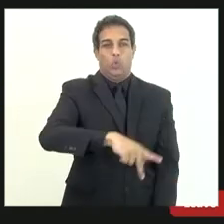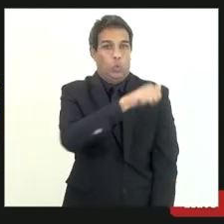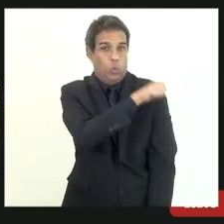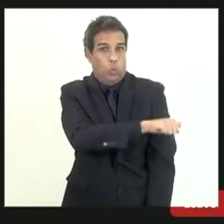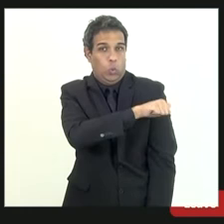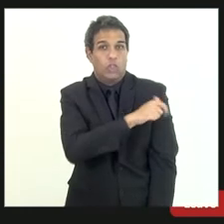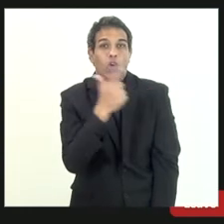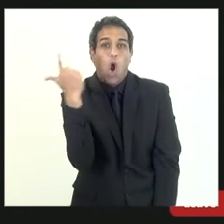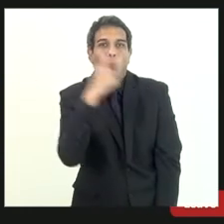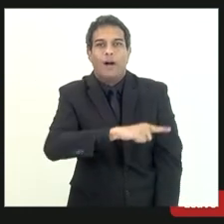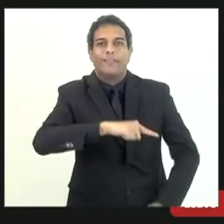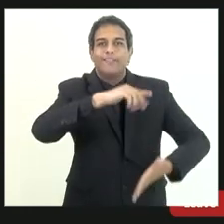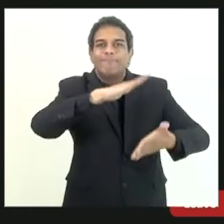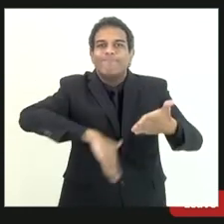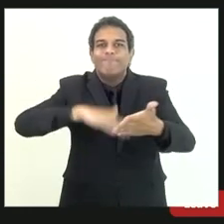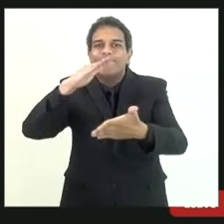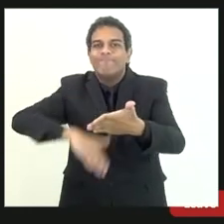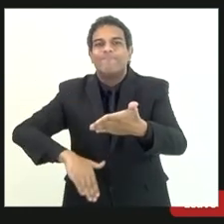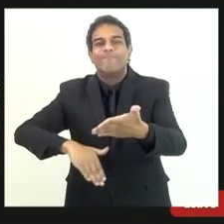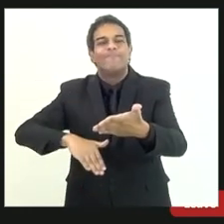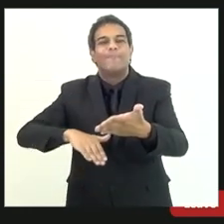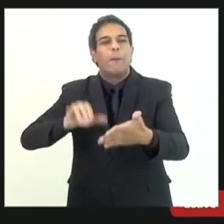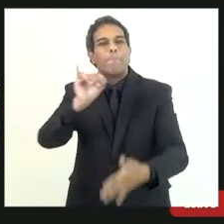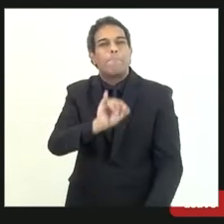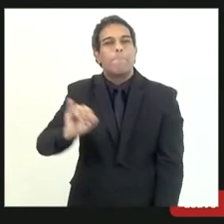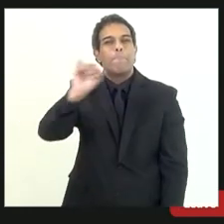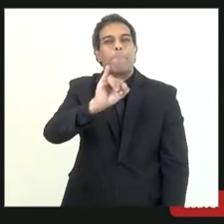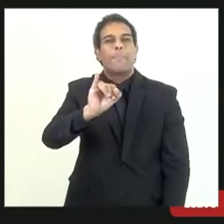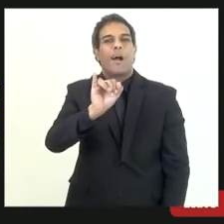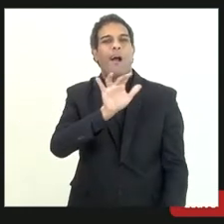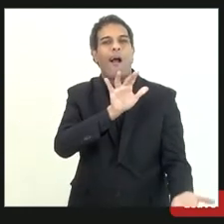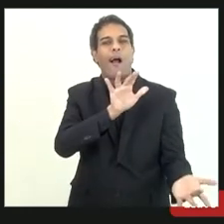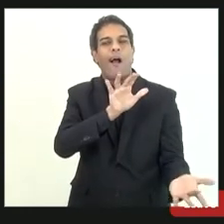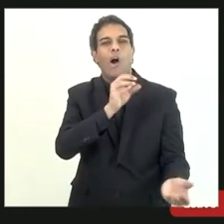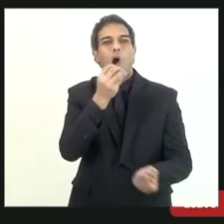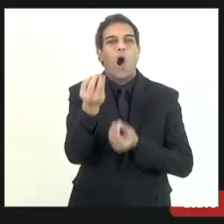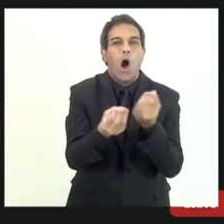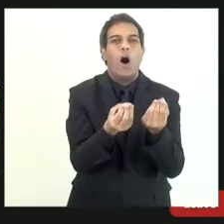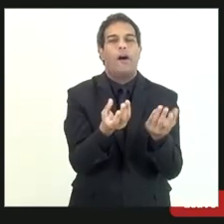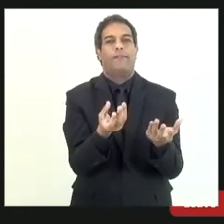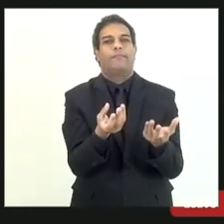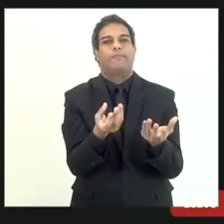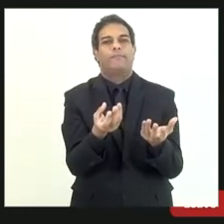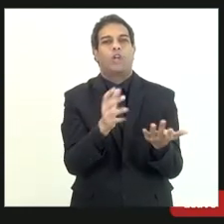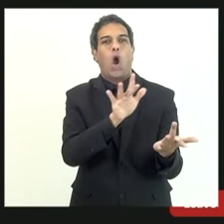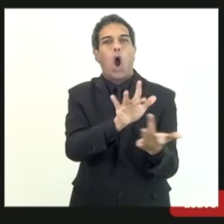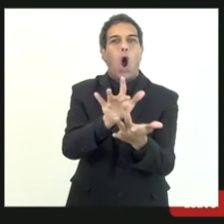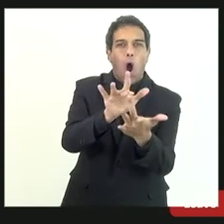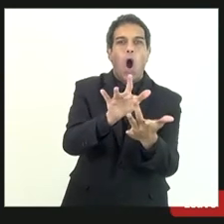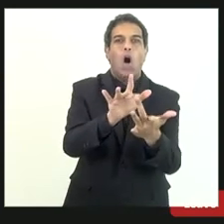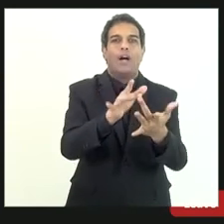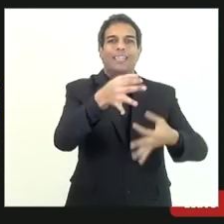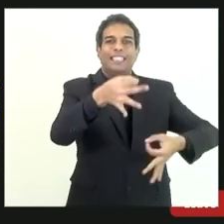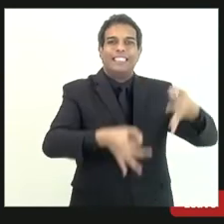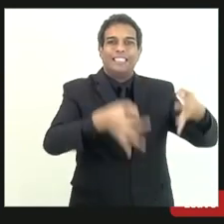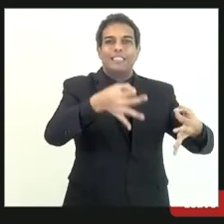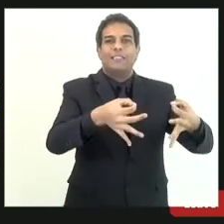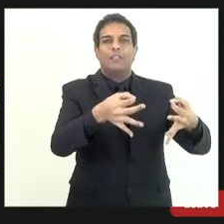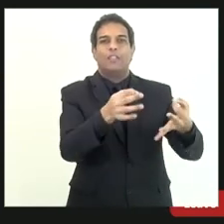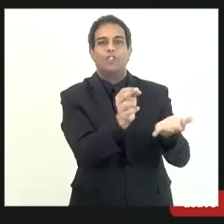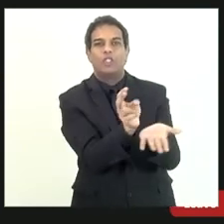sentido tem sido muito importante o contato que nós temos mantido com o Tribunal de Justiça